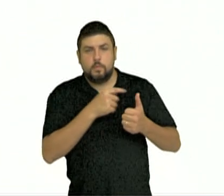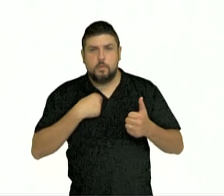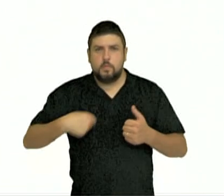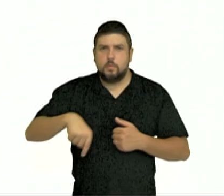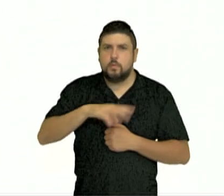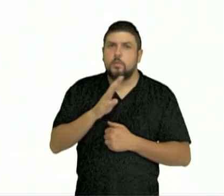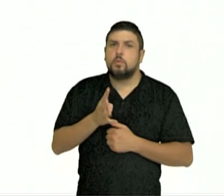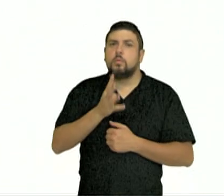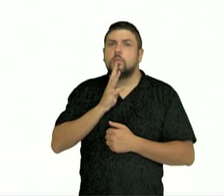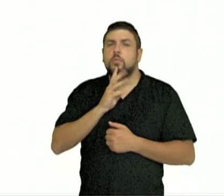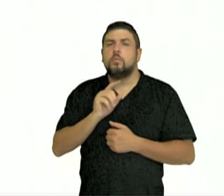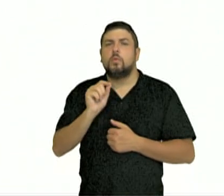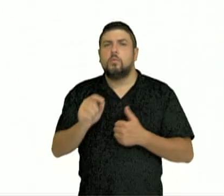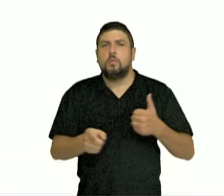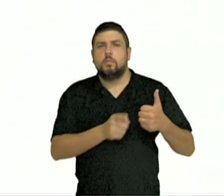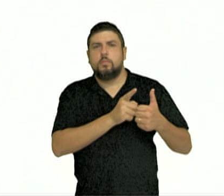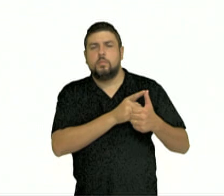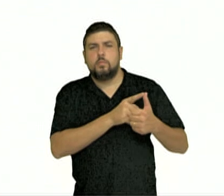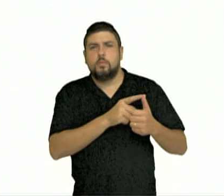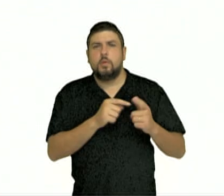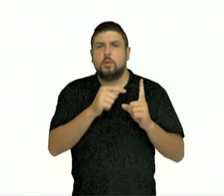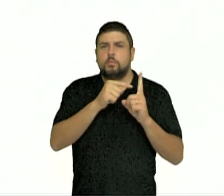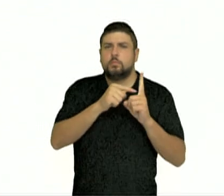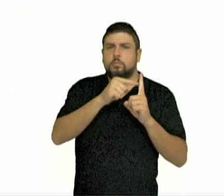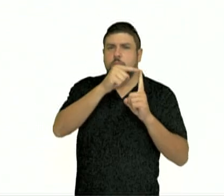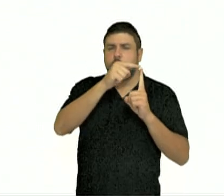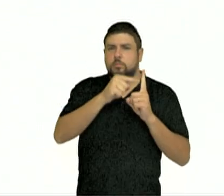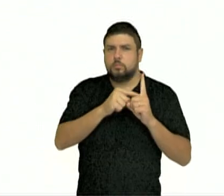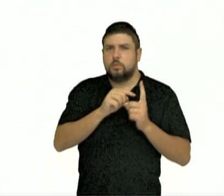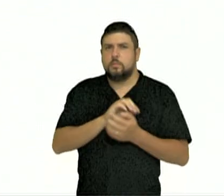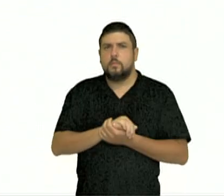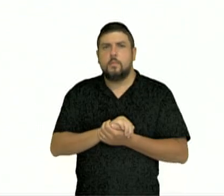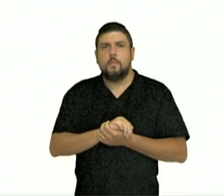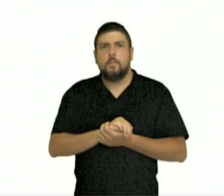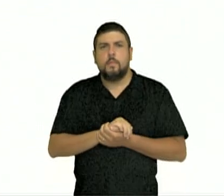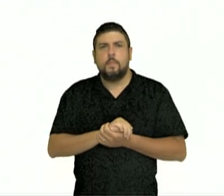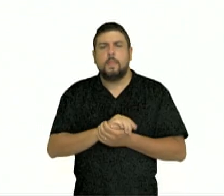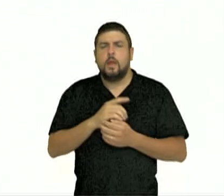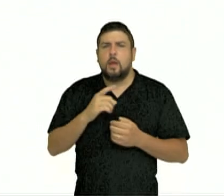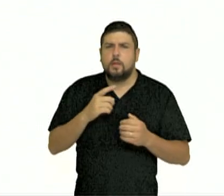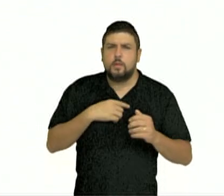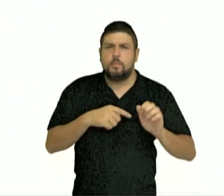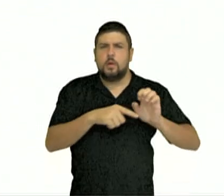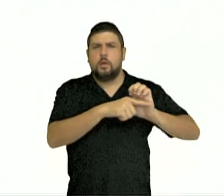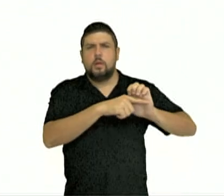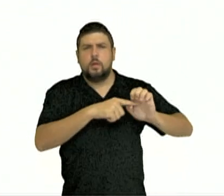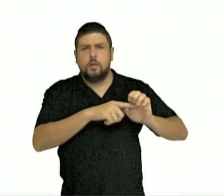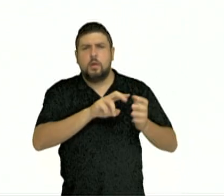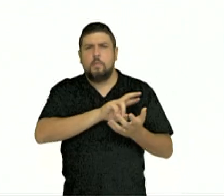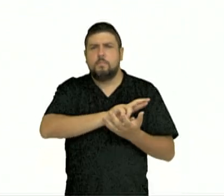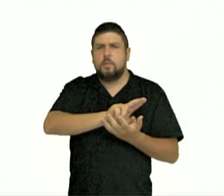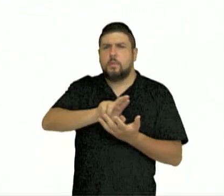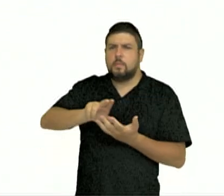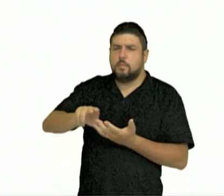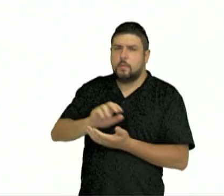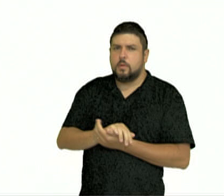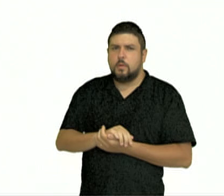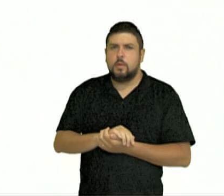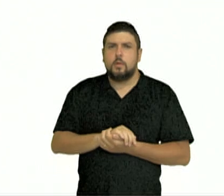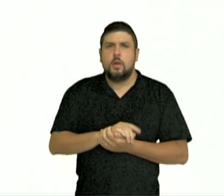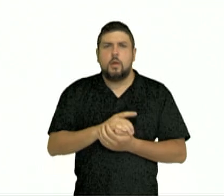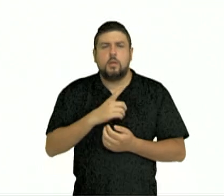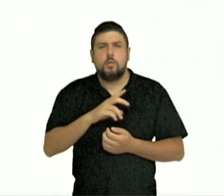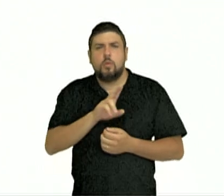aqui é o elemento temperatura, que pode ser medido em várias escalas termométricas, várias